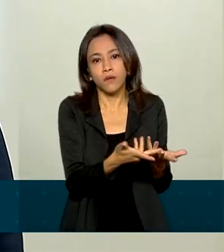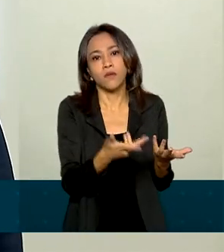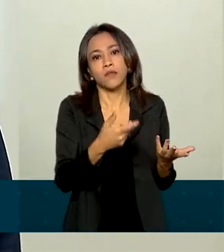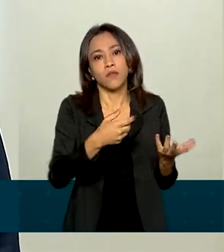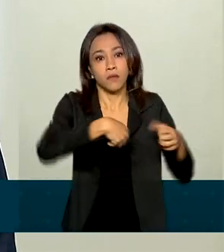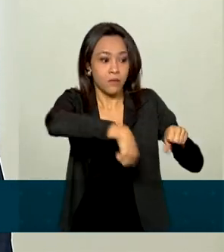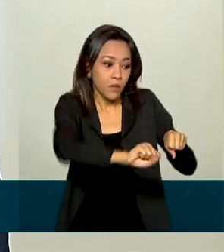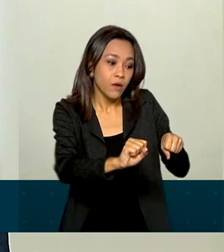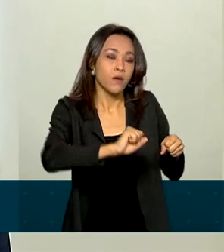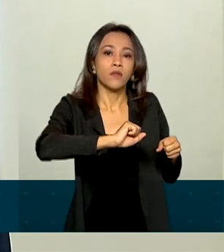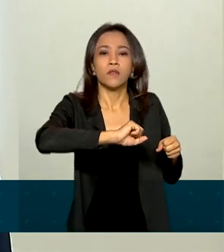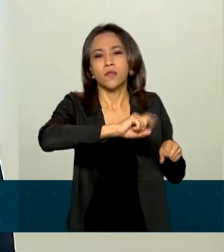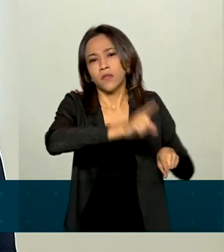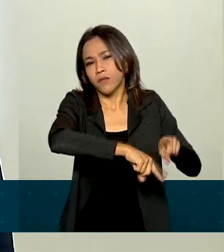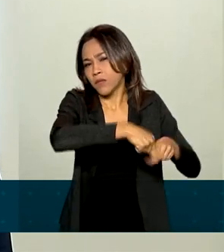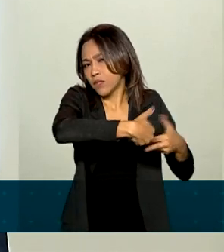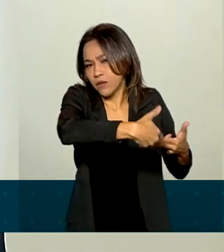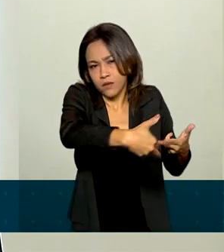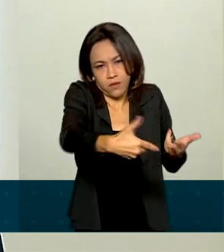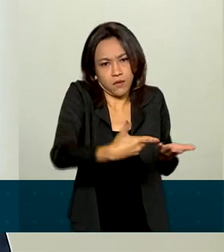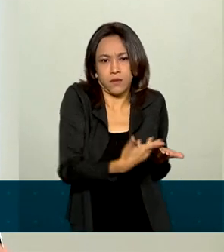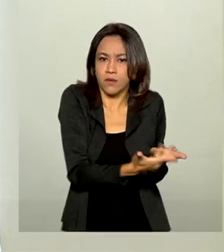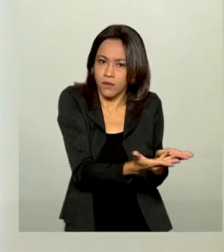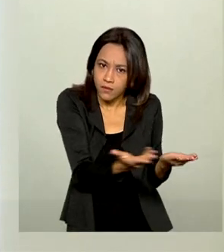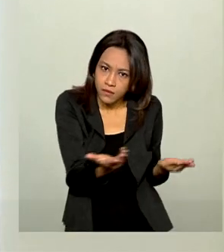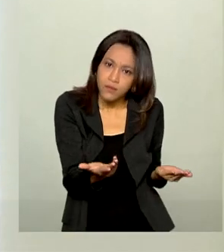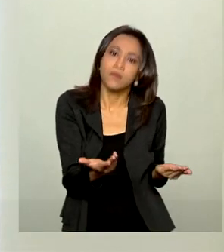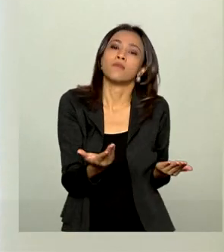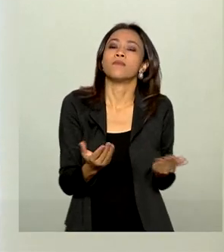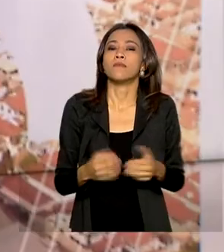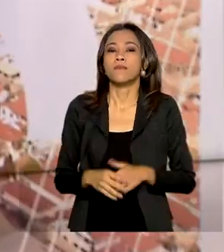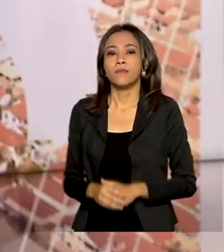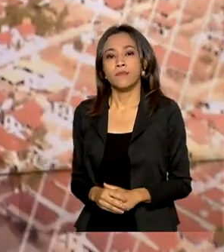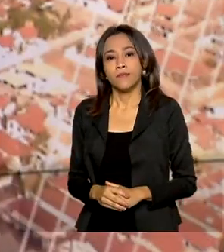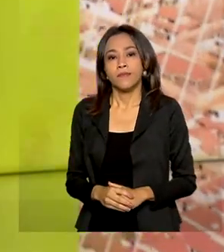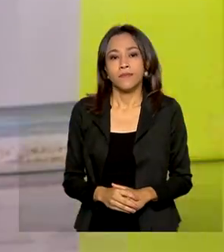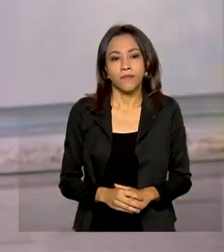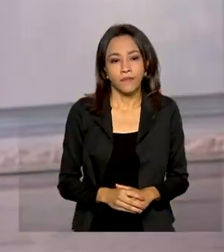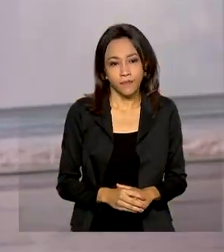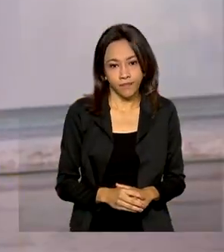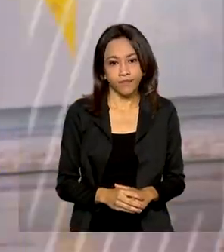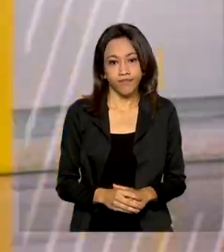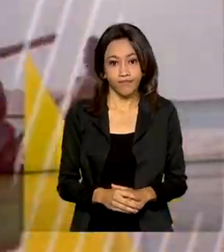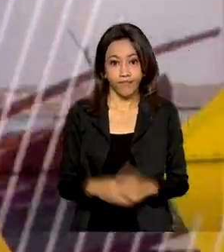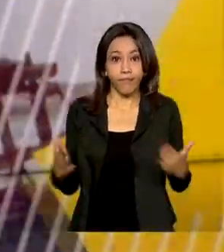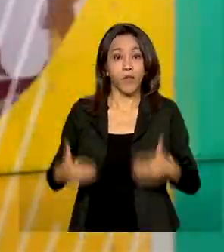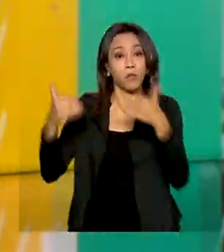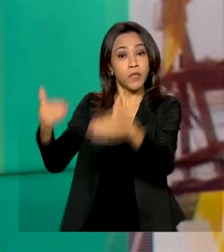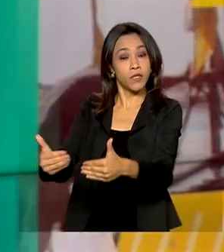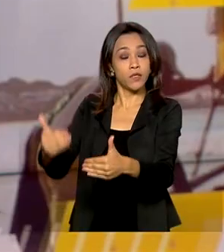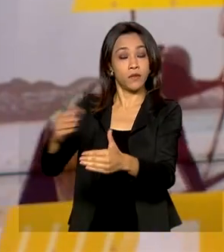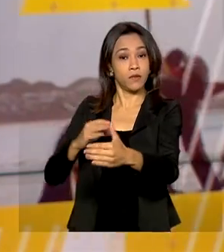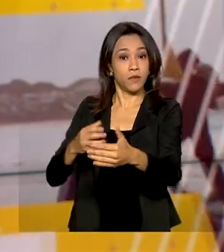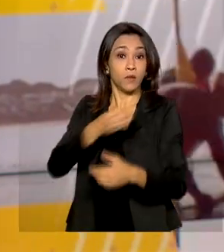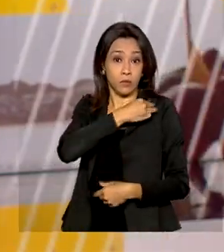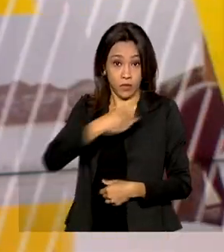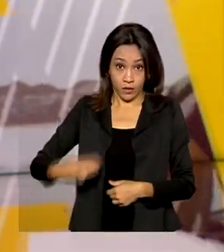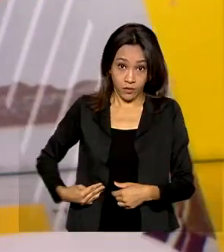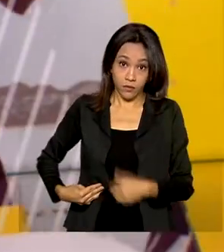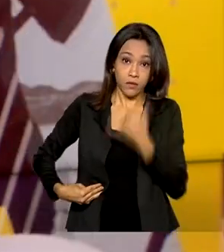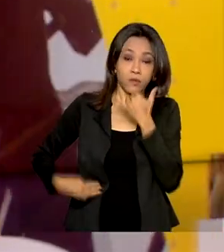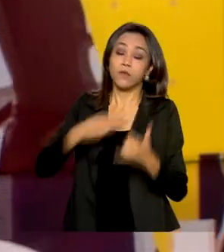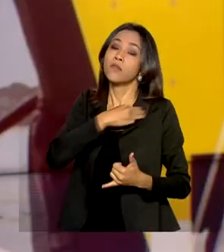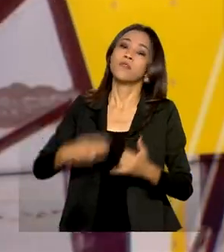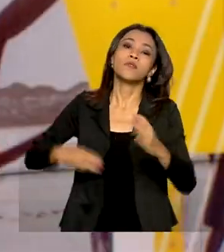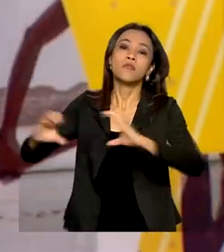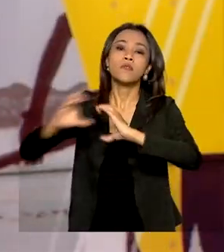motos e equipamentos para esses veículos. O ministro das Comunicações, Fábio Faria, juntamente